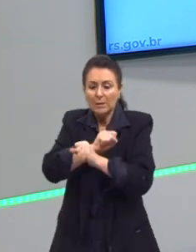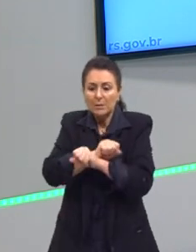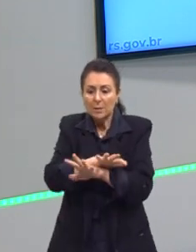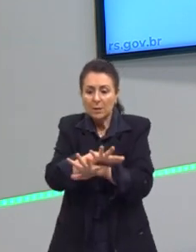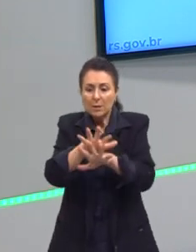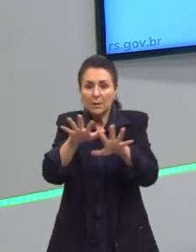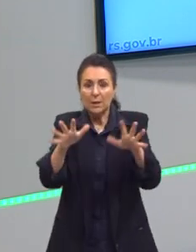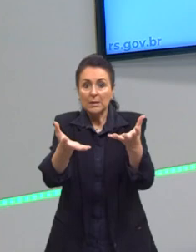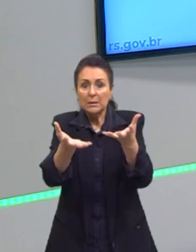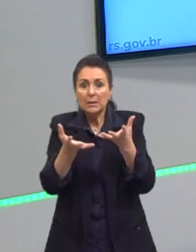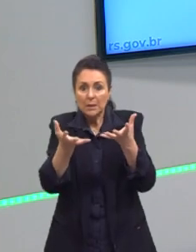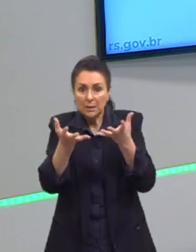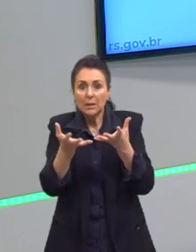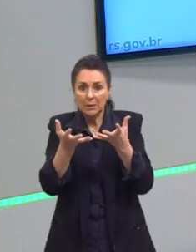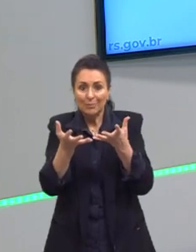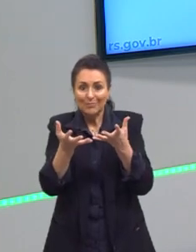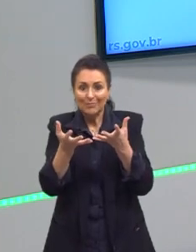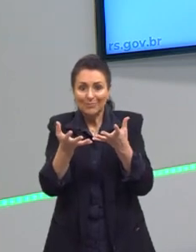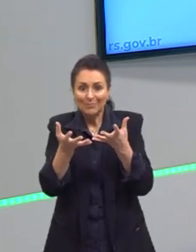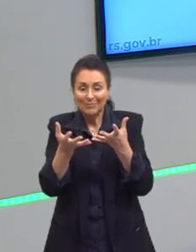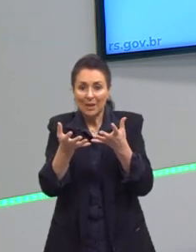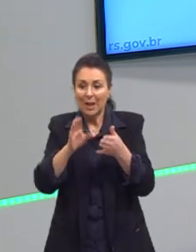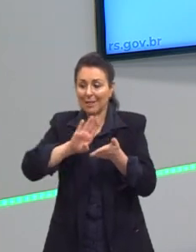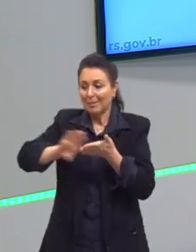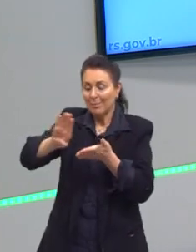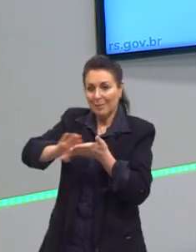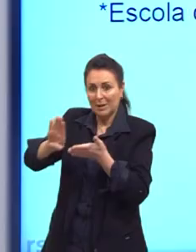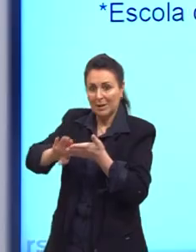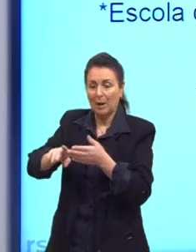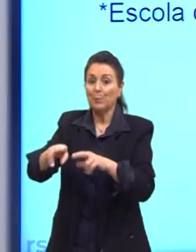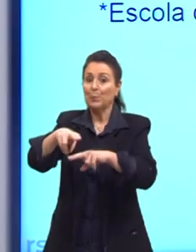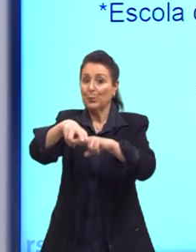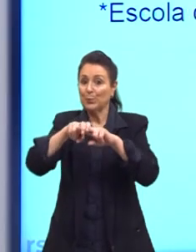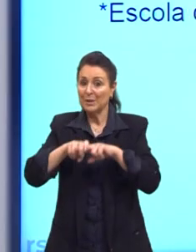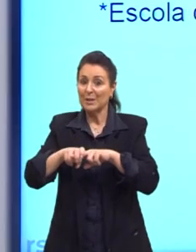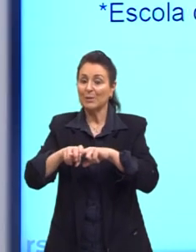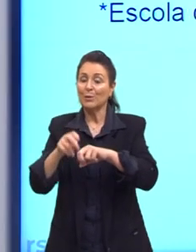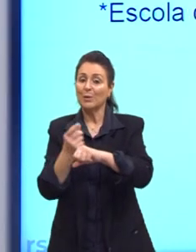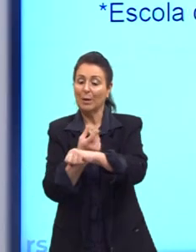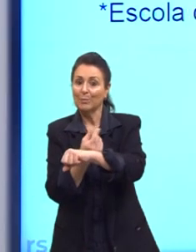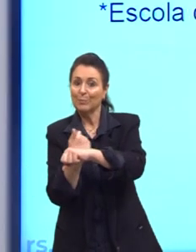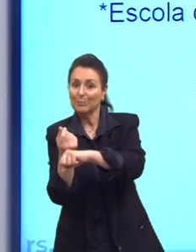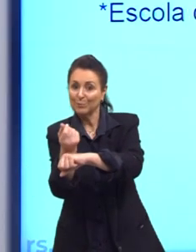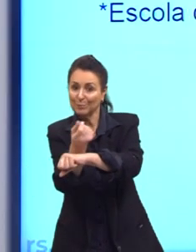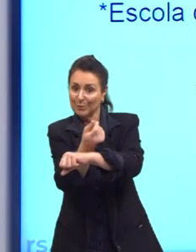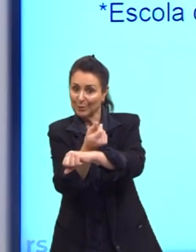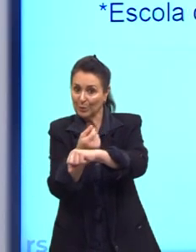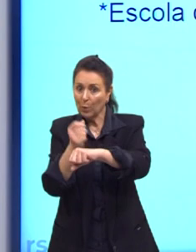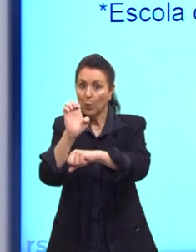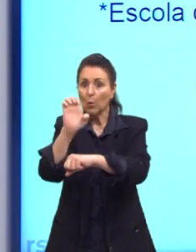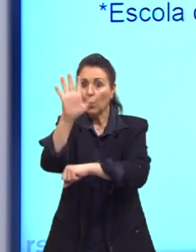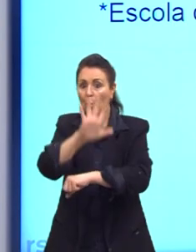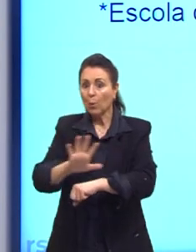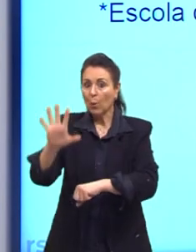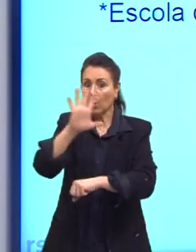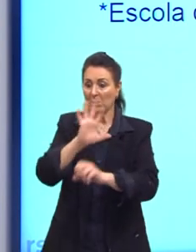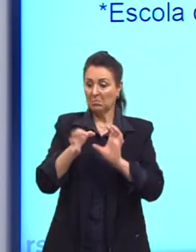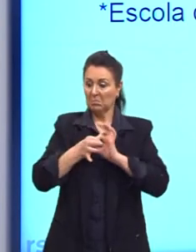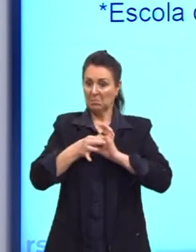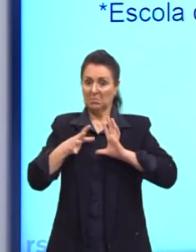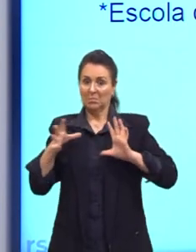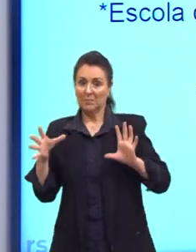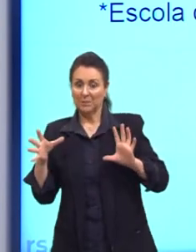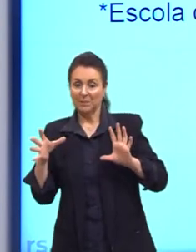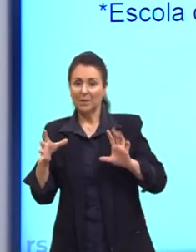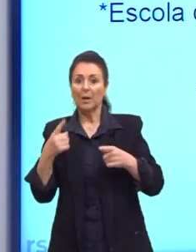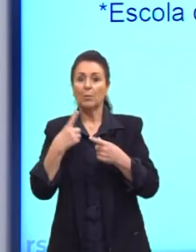essa fatia do mercado que pertenceu ao Estado. E aí, o neoliberalismo, o Estado sai dessas questões básicas que eram defendidas